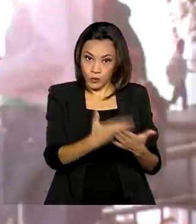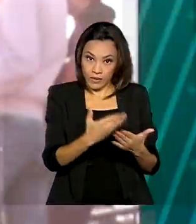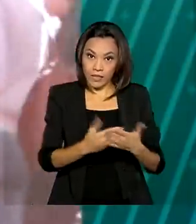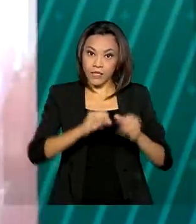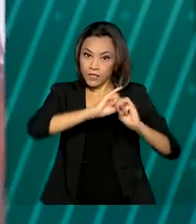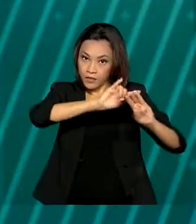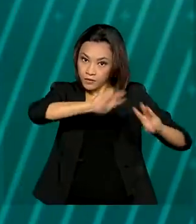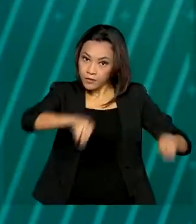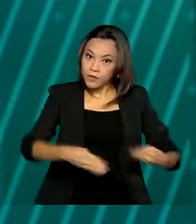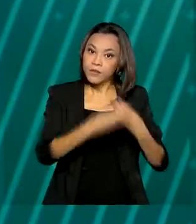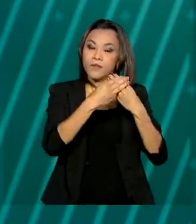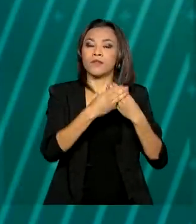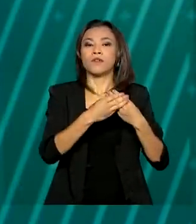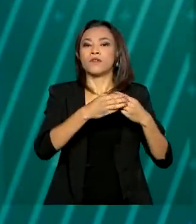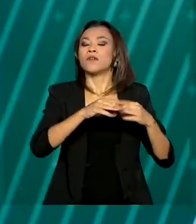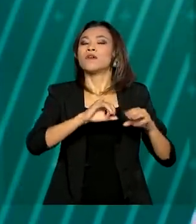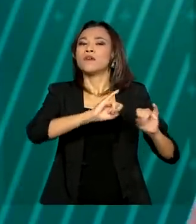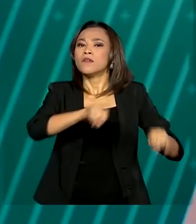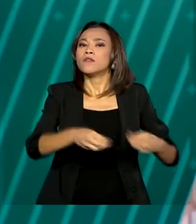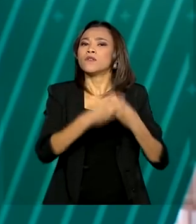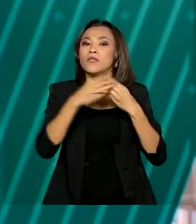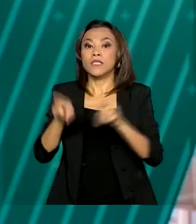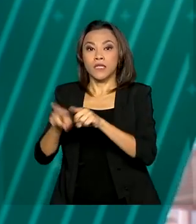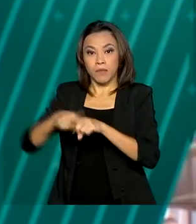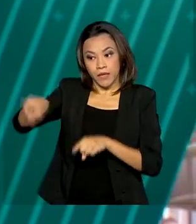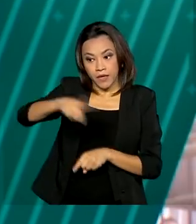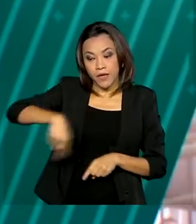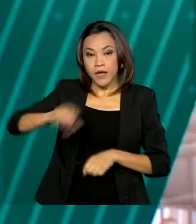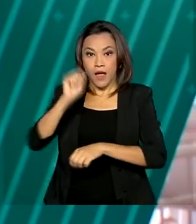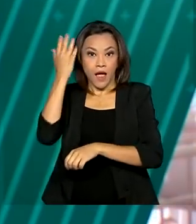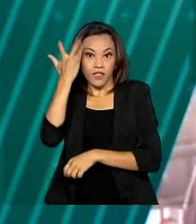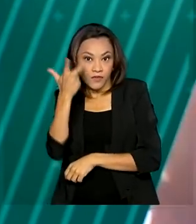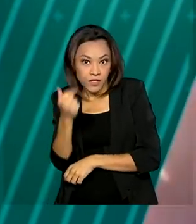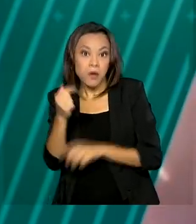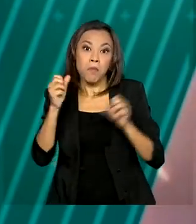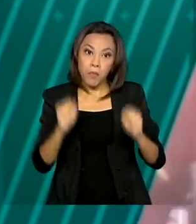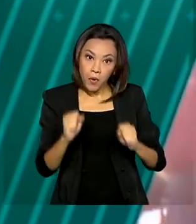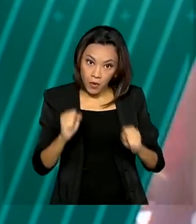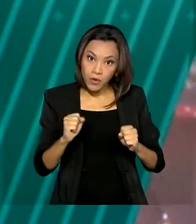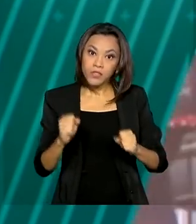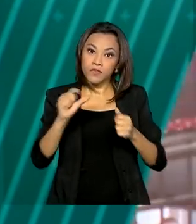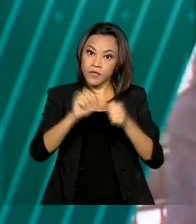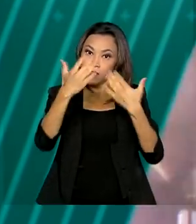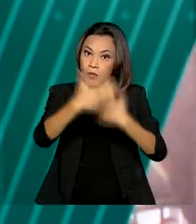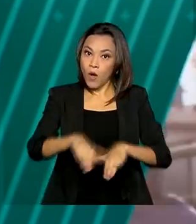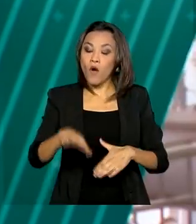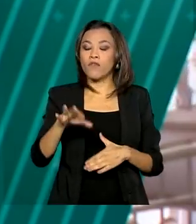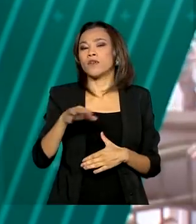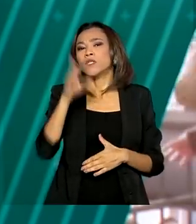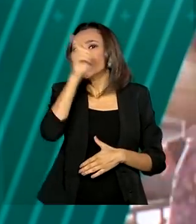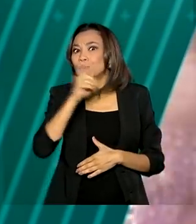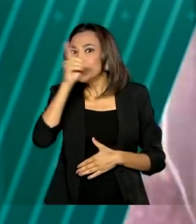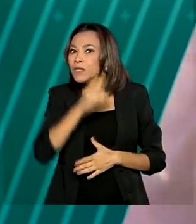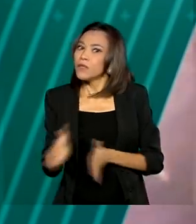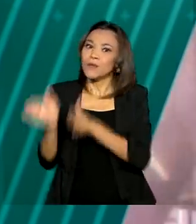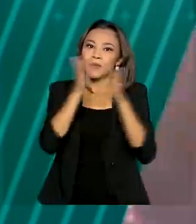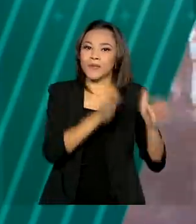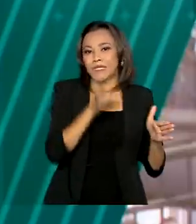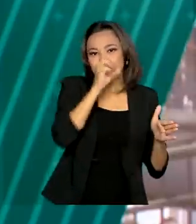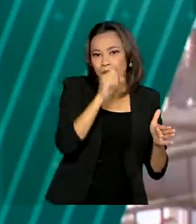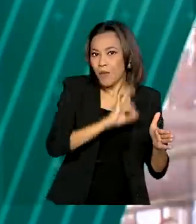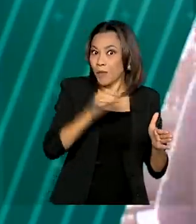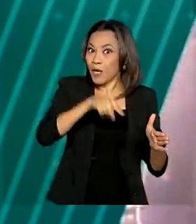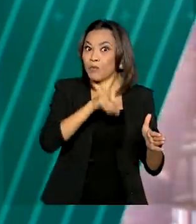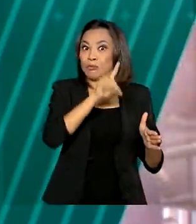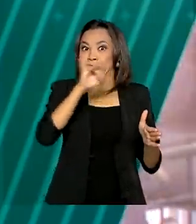adventistas vão poder repor aulas perdidas com a pandemia no domingo, em vez de sábado, que é considerado um dia sagrado por essas religiões.